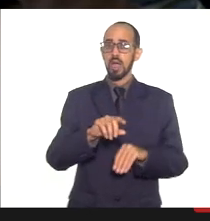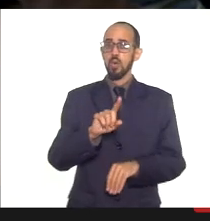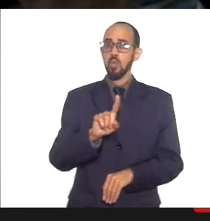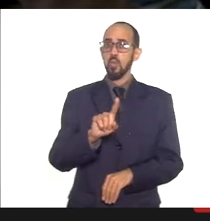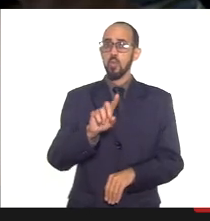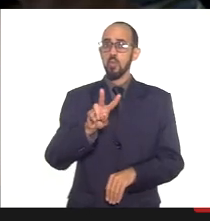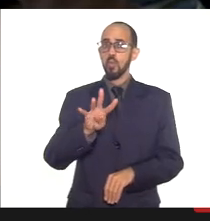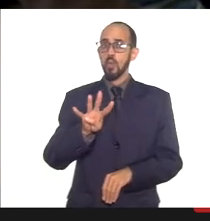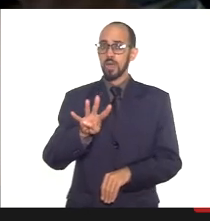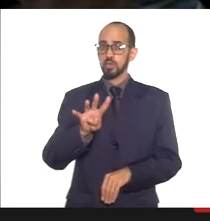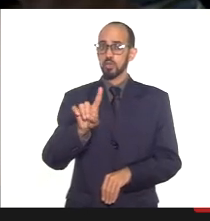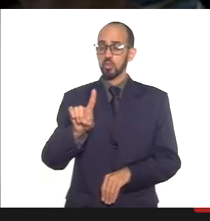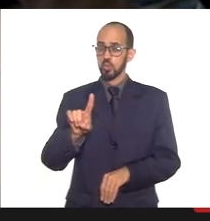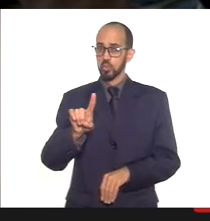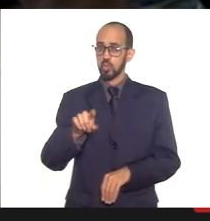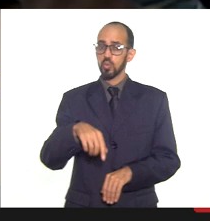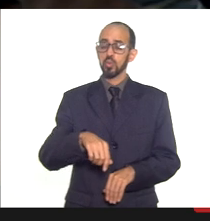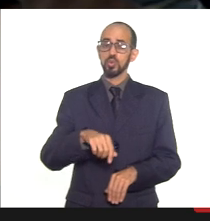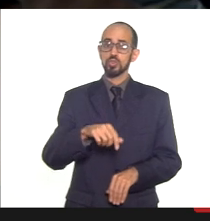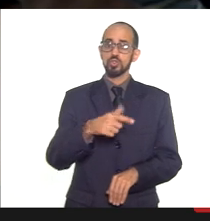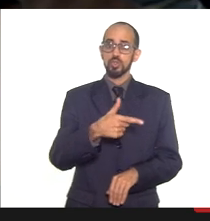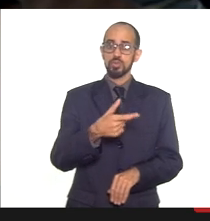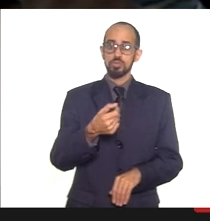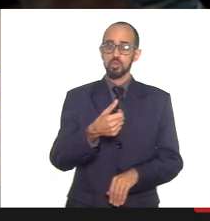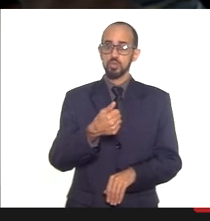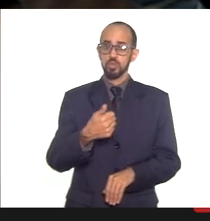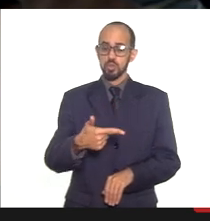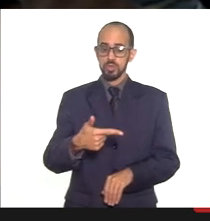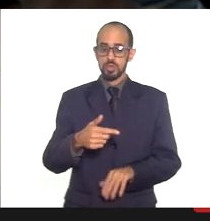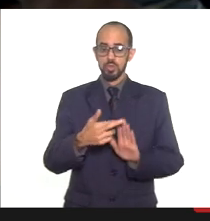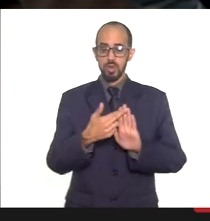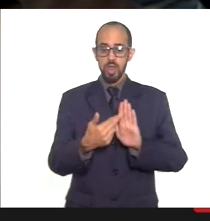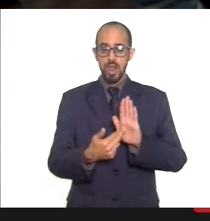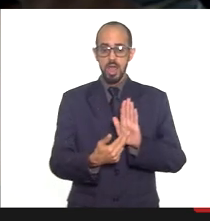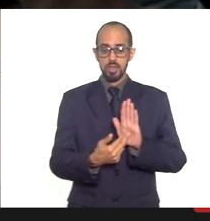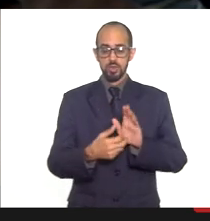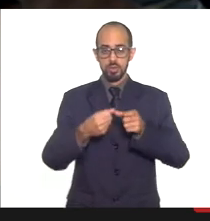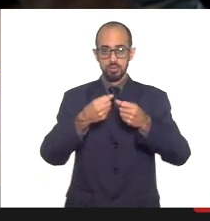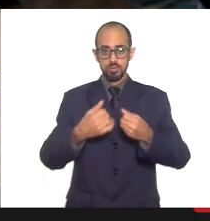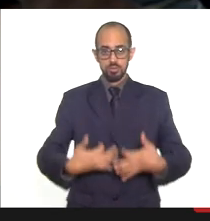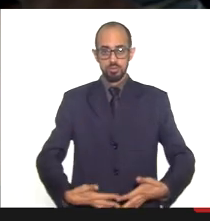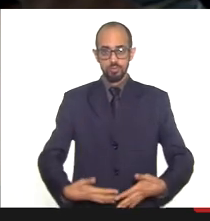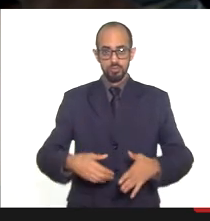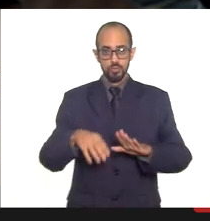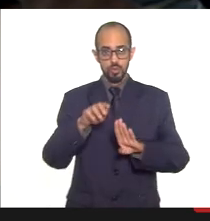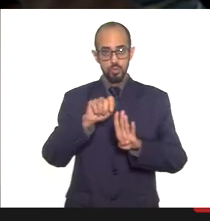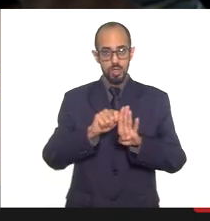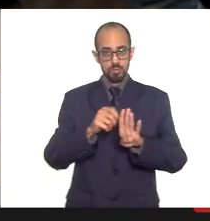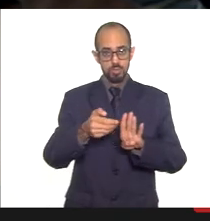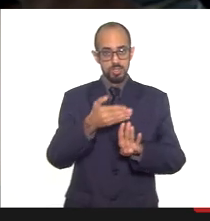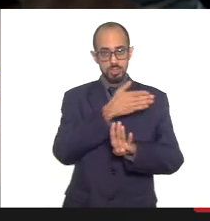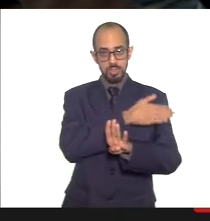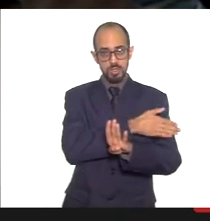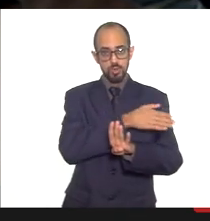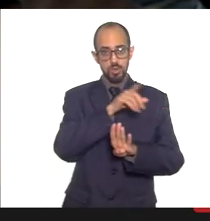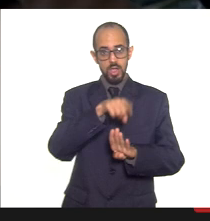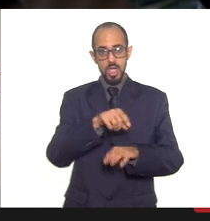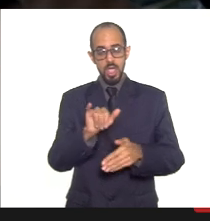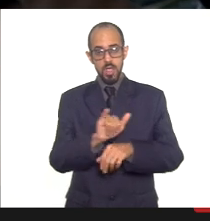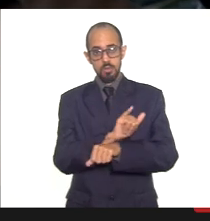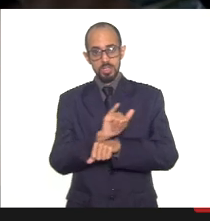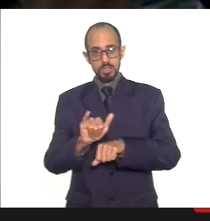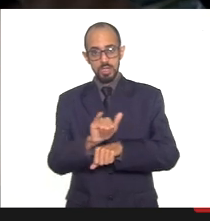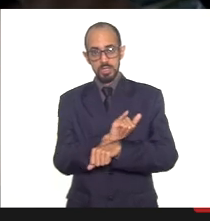13 de janeiro de 2012, o relatório detalhado do quadrimestre anterior é um instrumento de monitoramento e